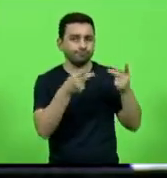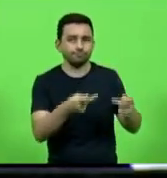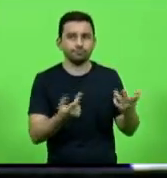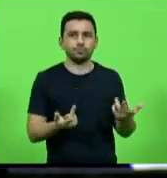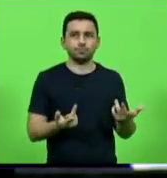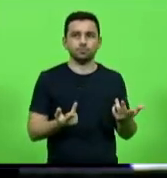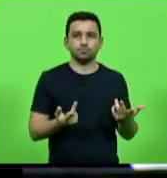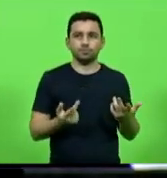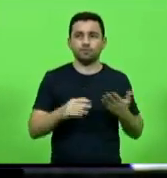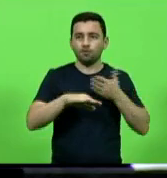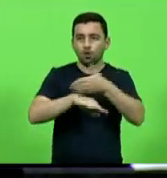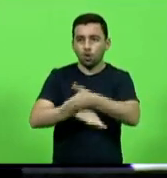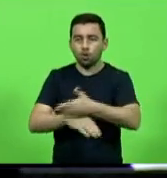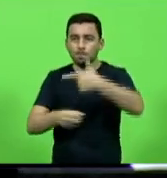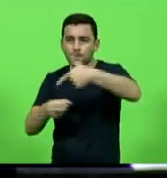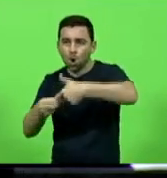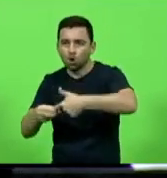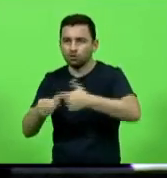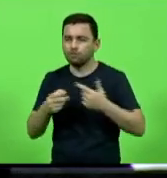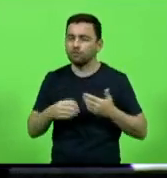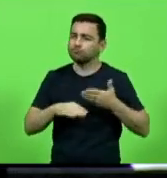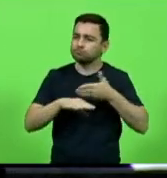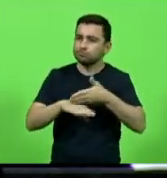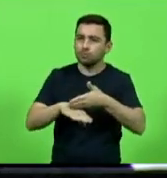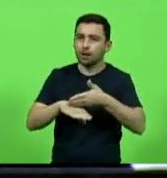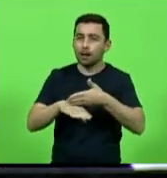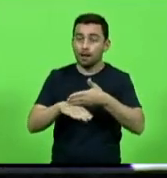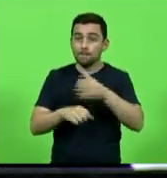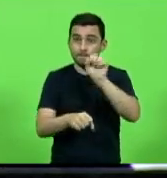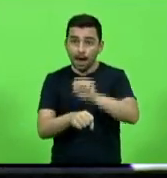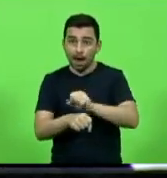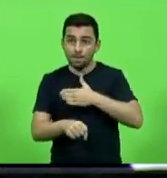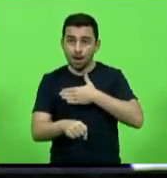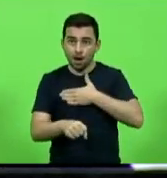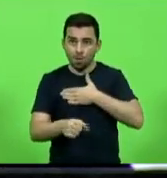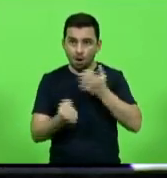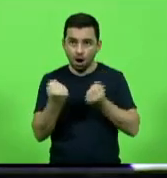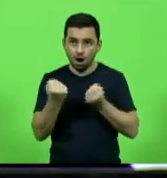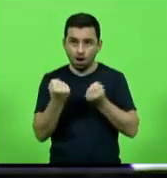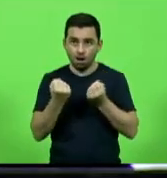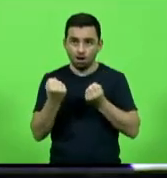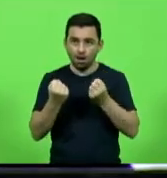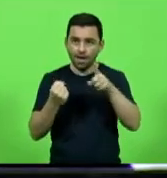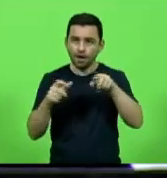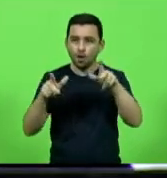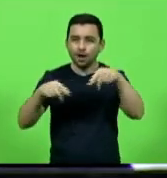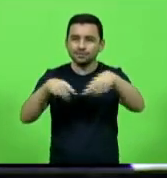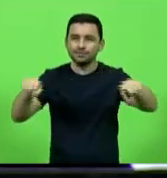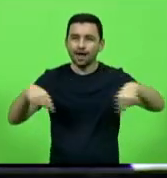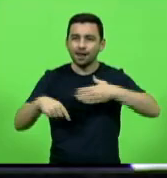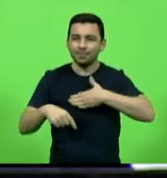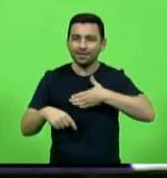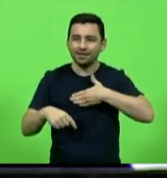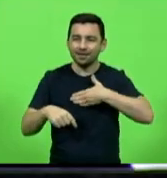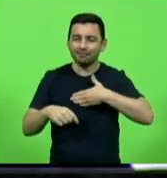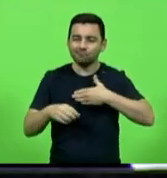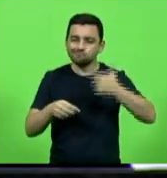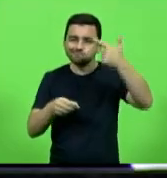frentista do posto quando eu parava a minha van que é meu gabinete móvel para abastecer